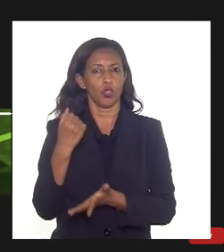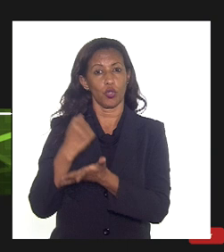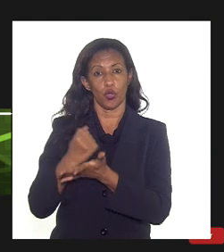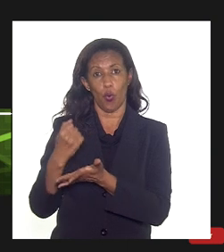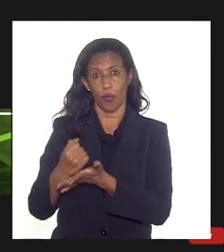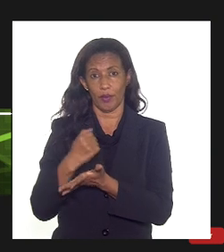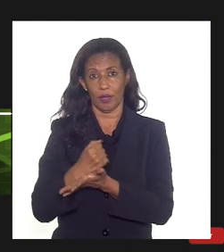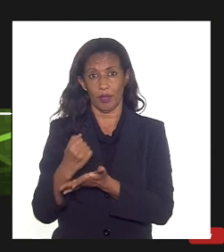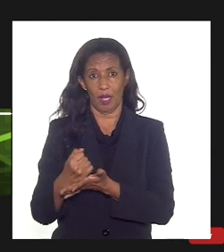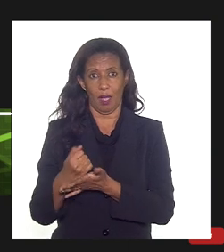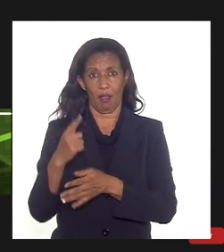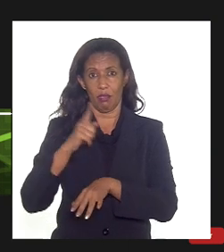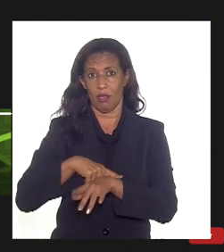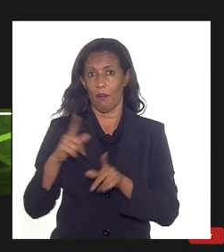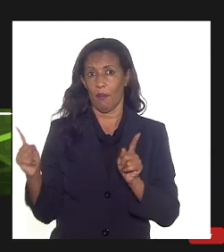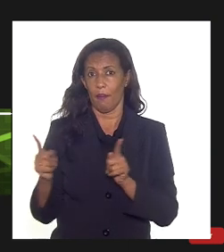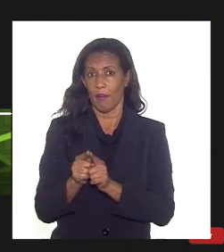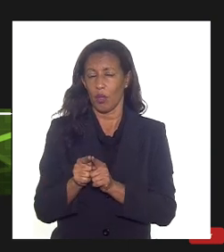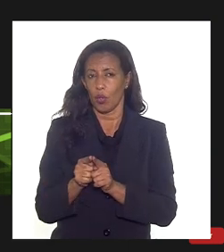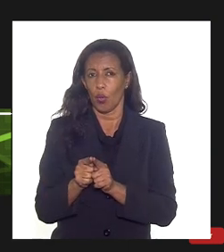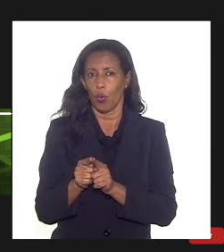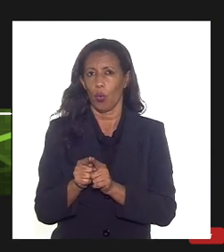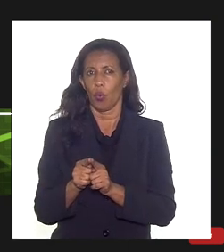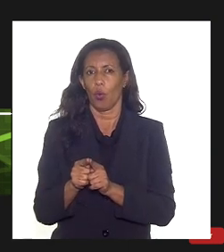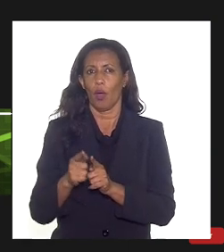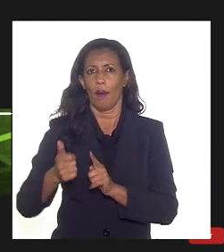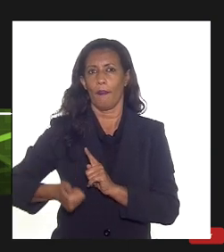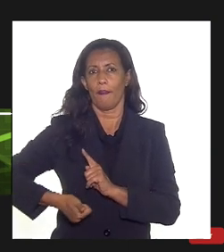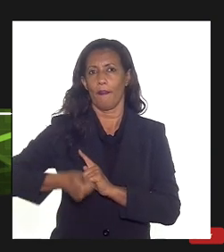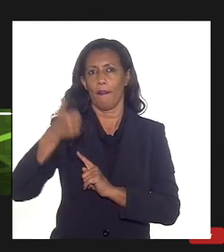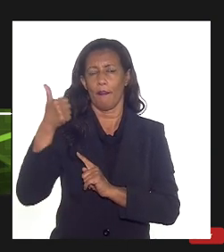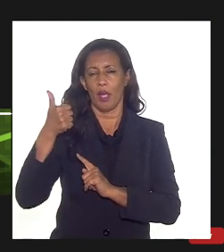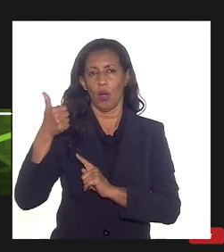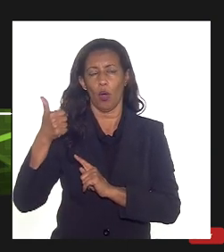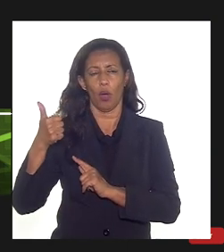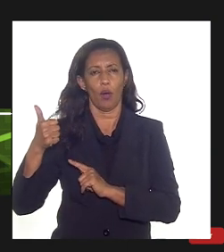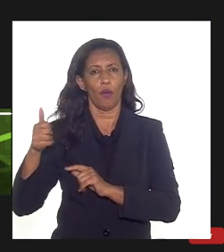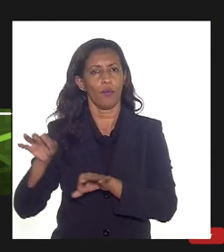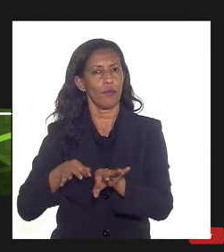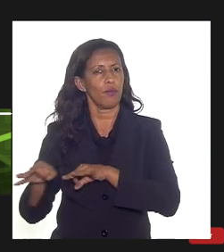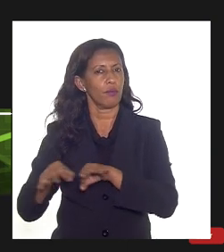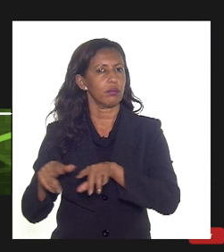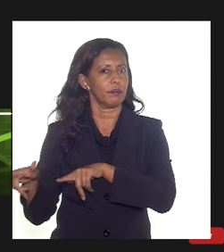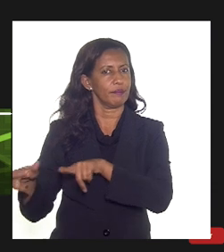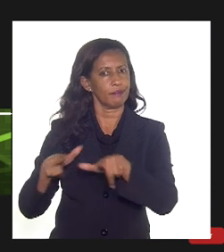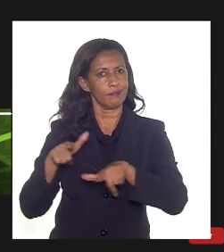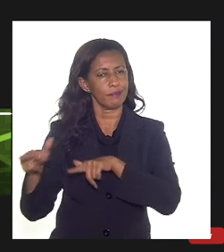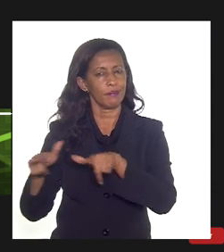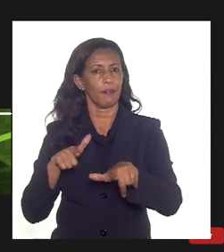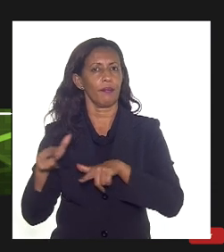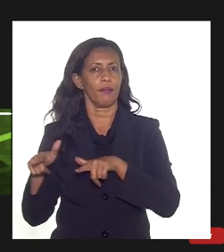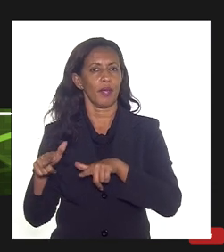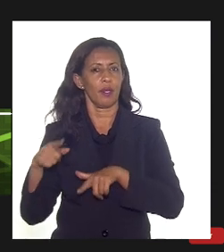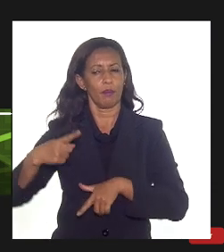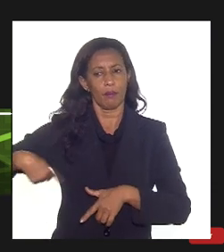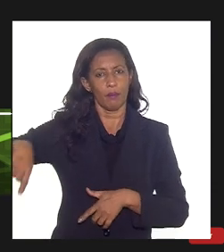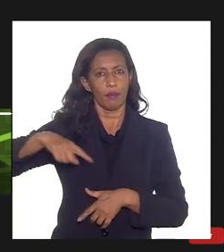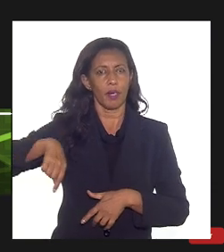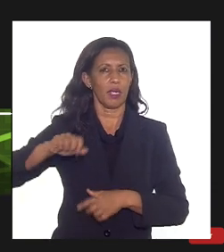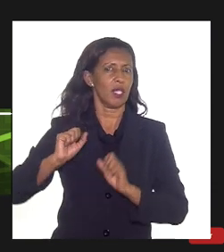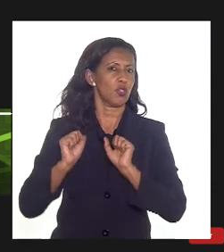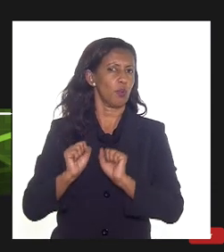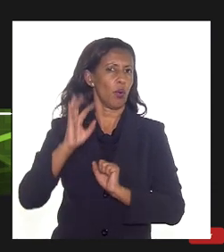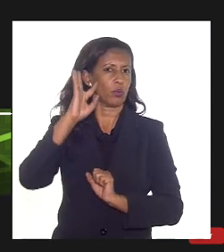prazos menores com o intuito de uma melhor gestão de portfone para que eles possam ir tomando a